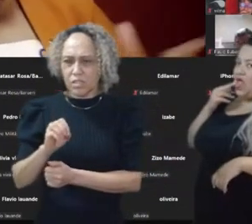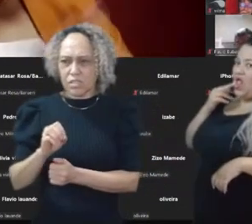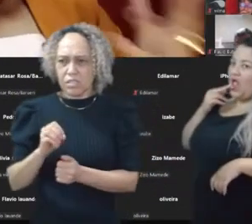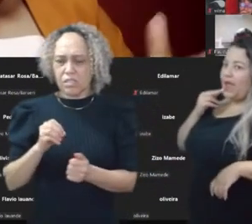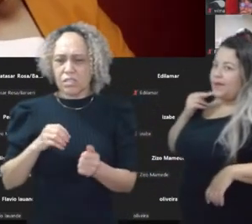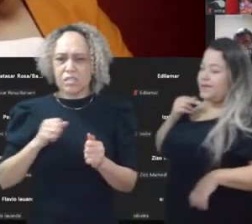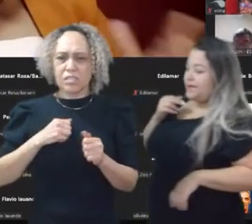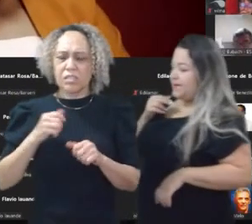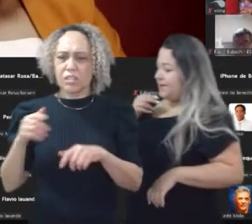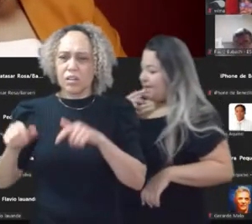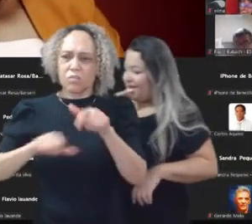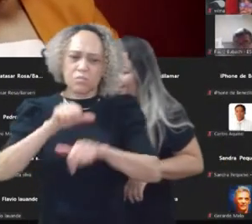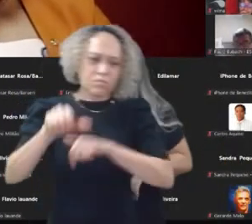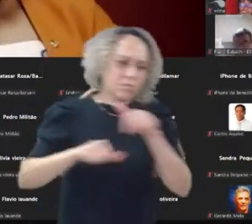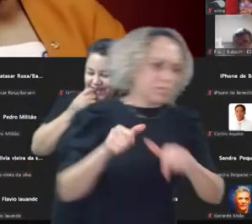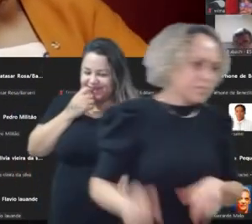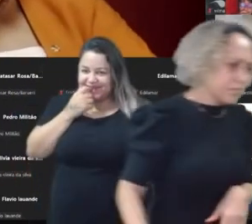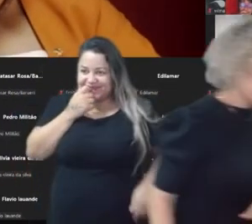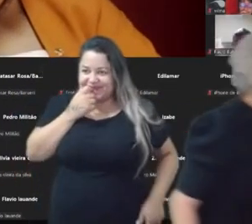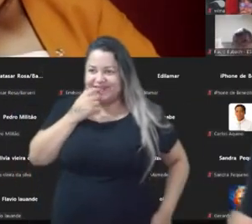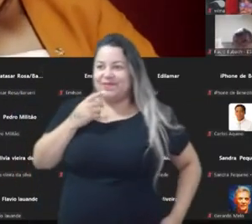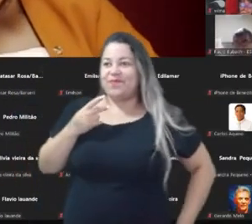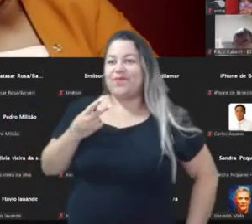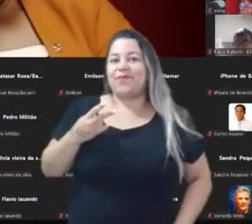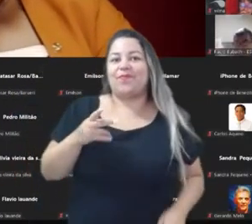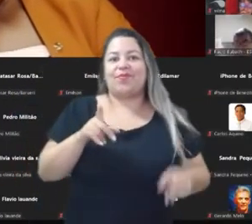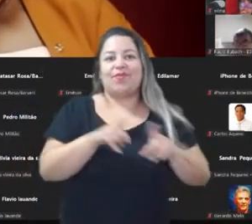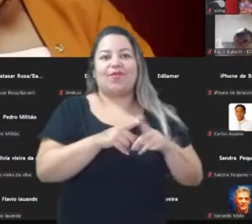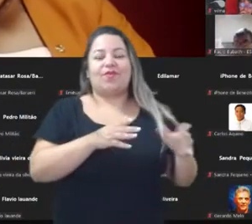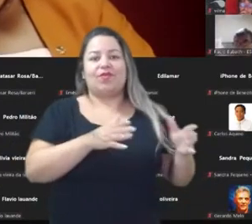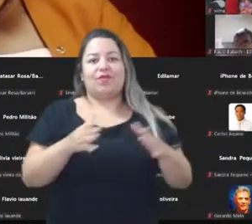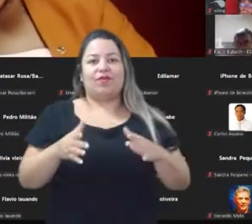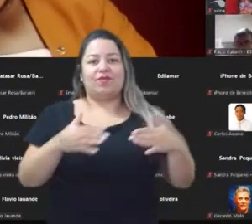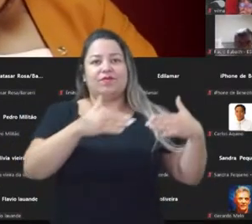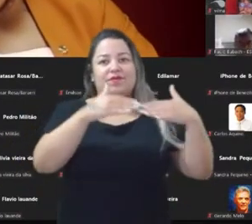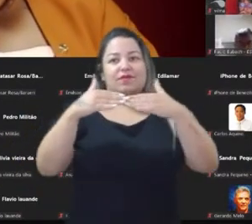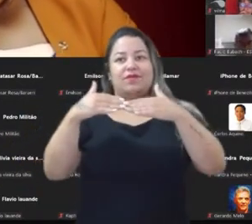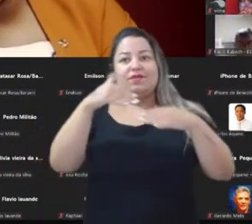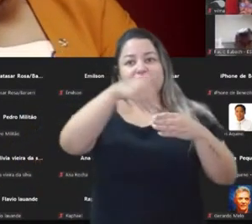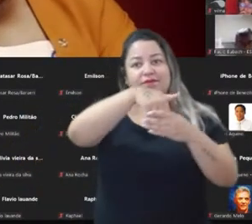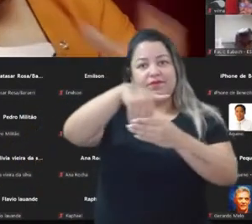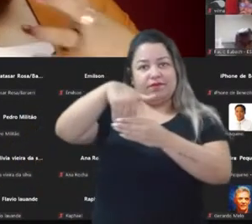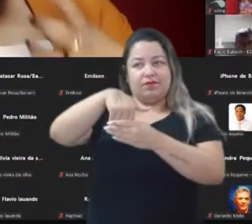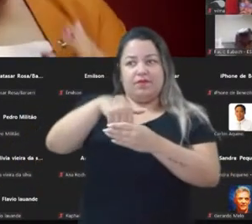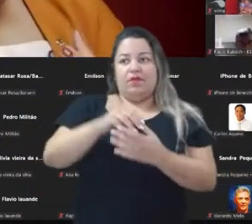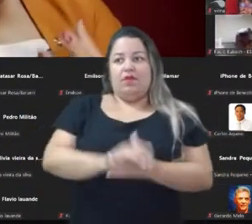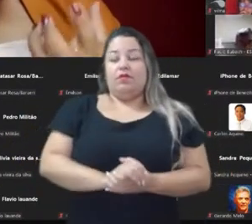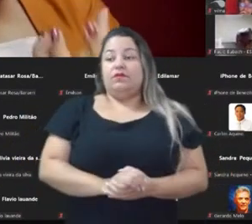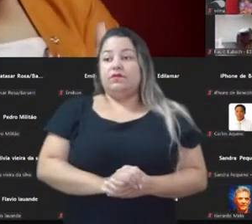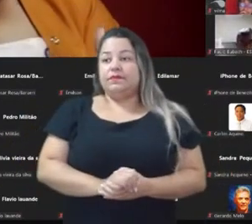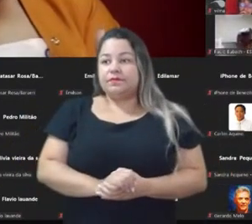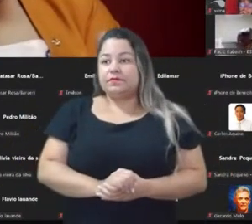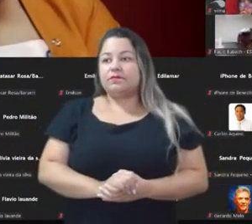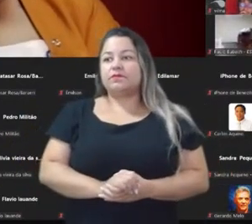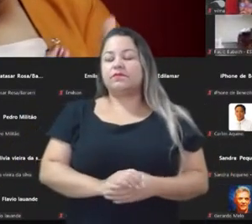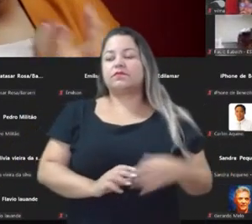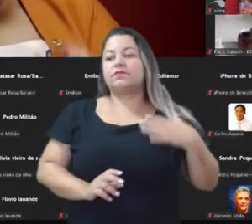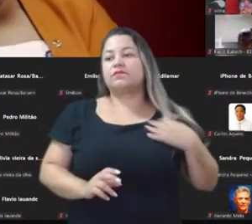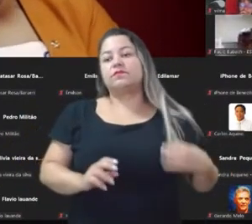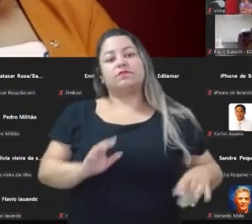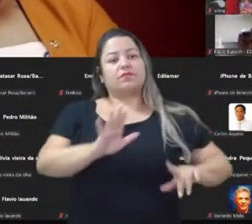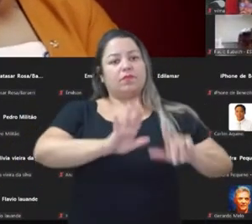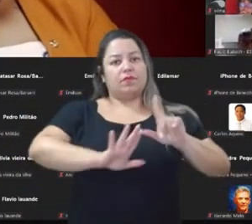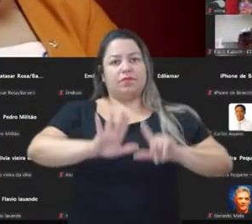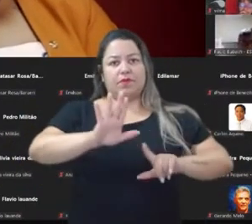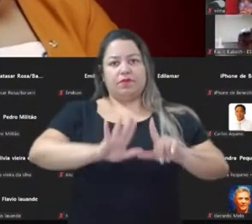flutuando entre os dois campos e são disputadas em cada eleição. E o impacto das plataformas